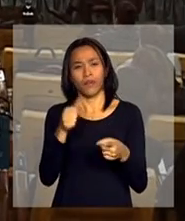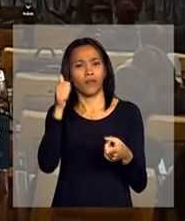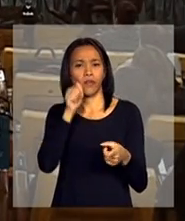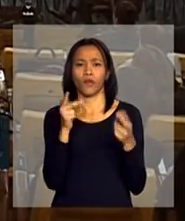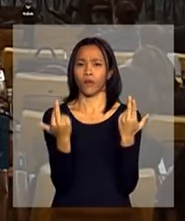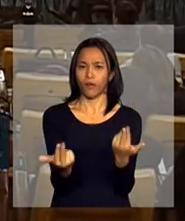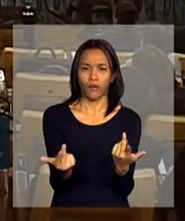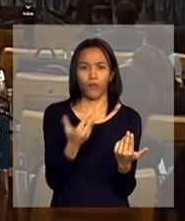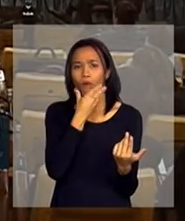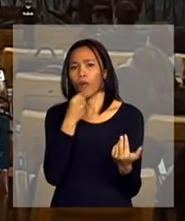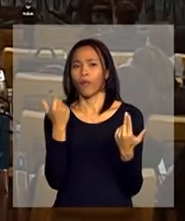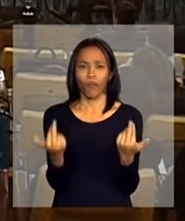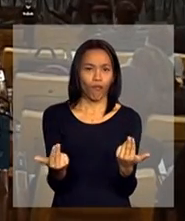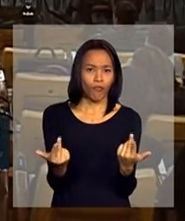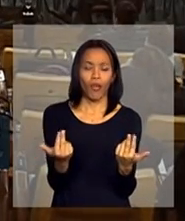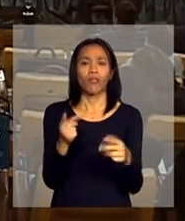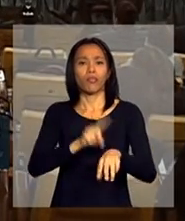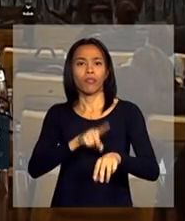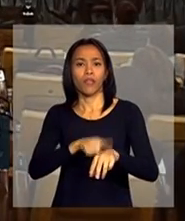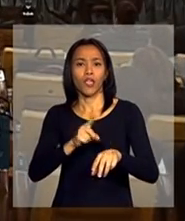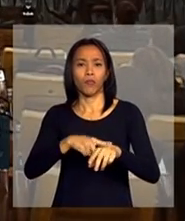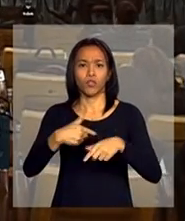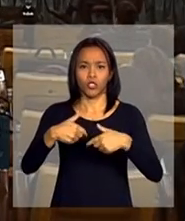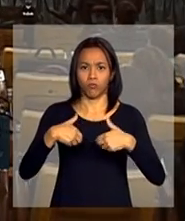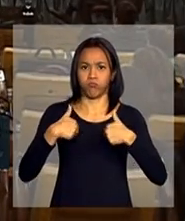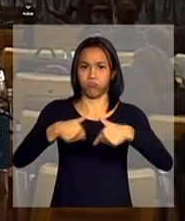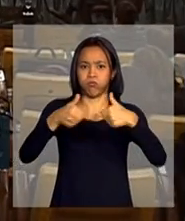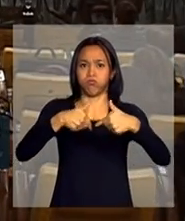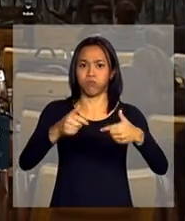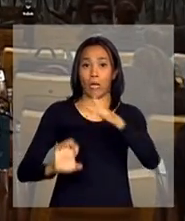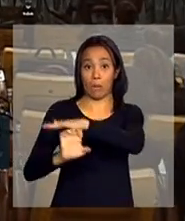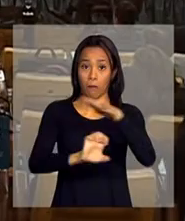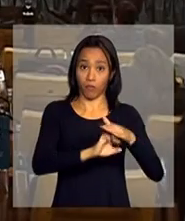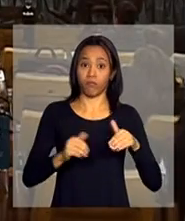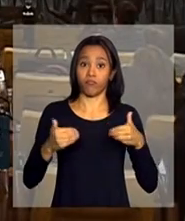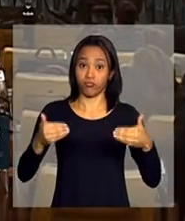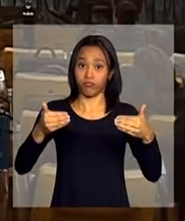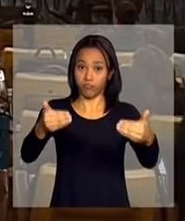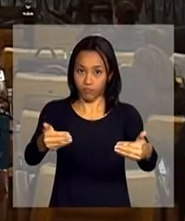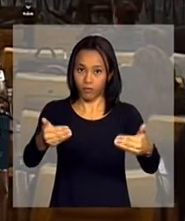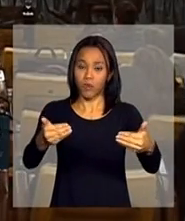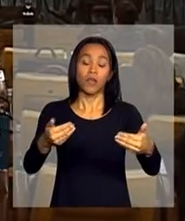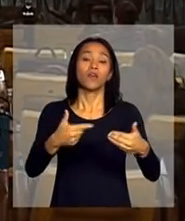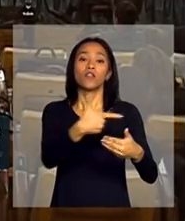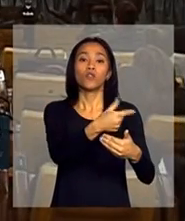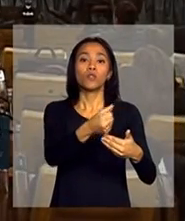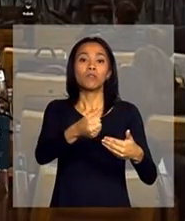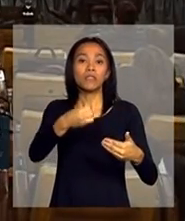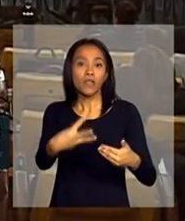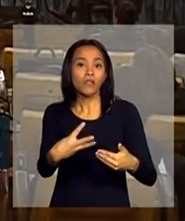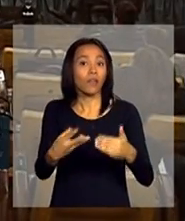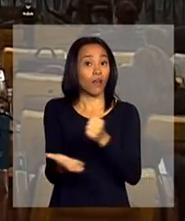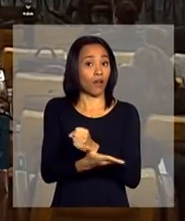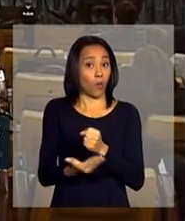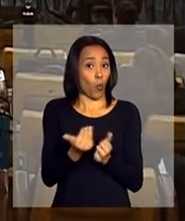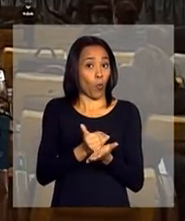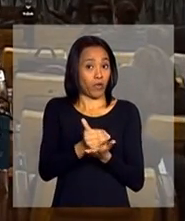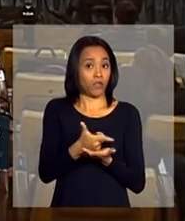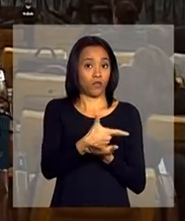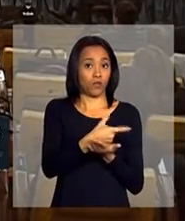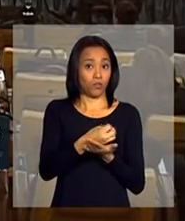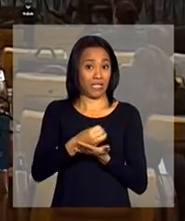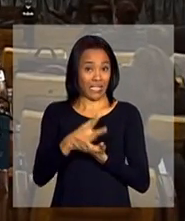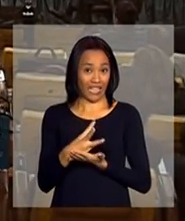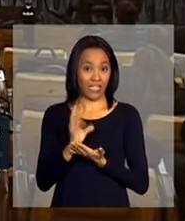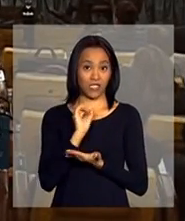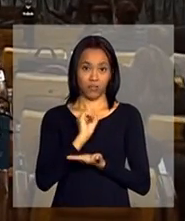idade, mesmo tamanho, tempo de negócio, etc. Em 2003 e 2003. A base é 2003. 2003 é